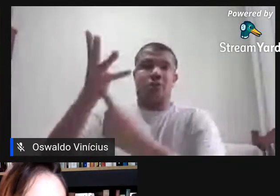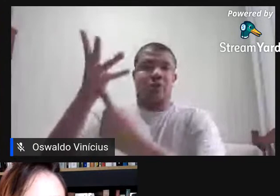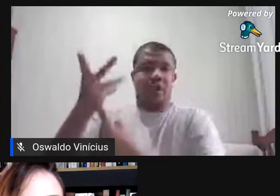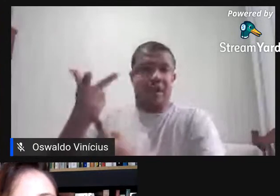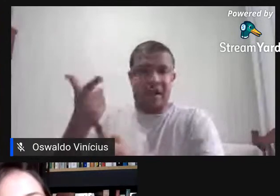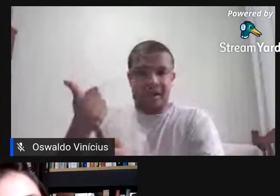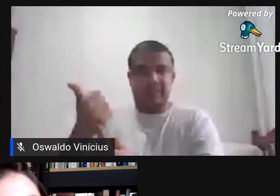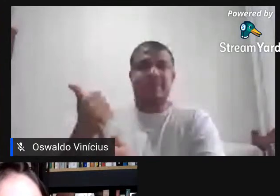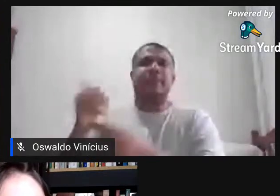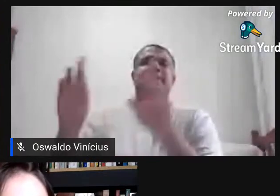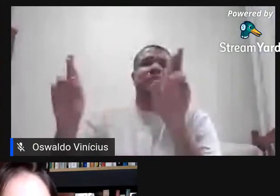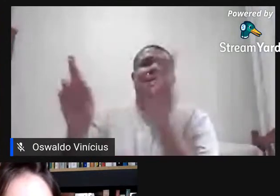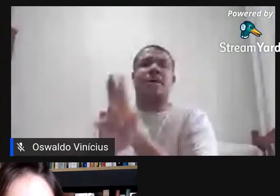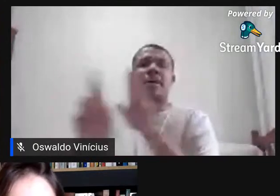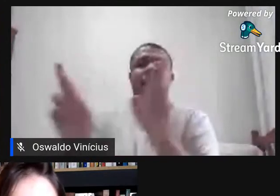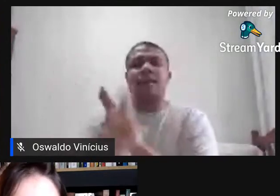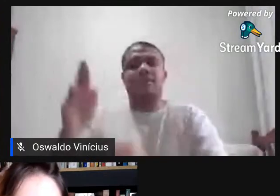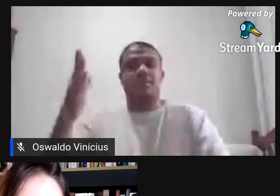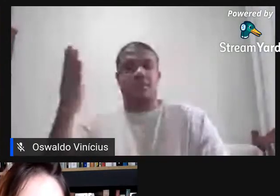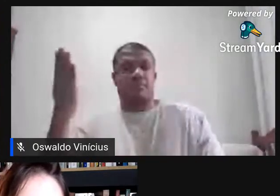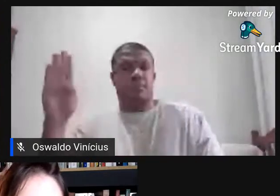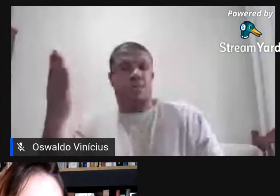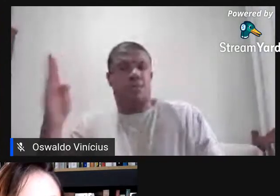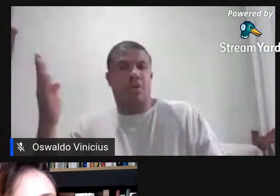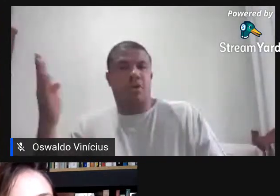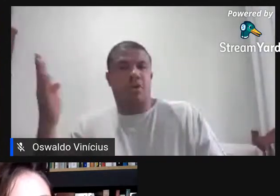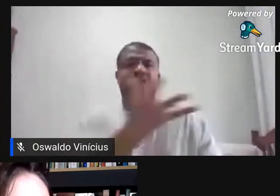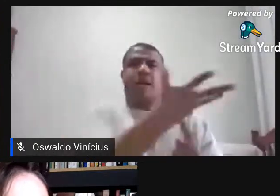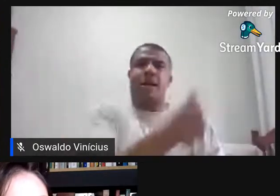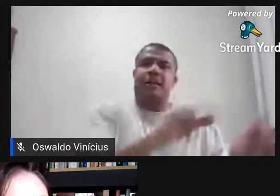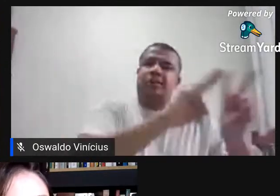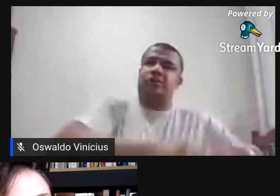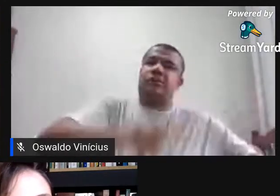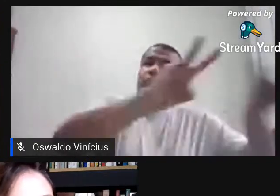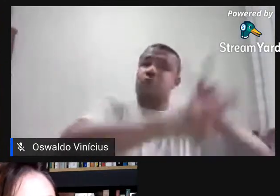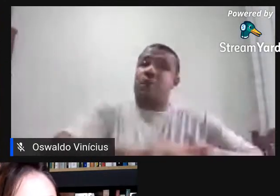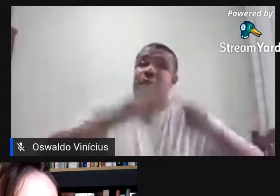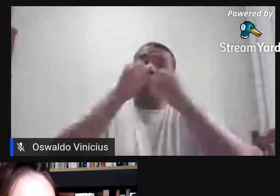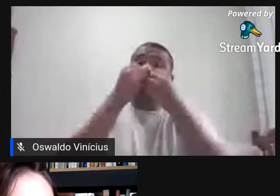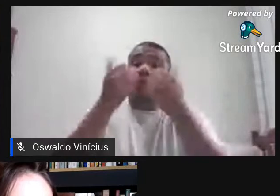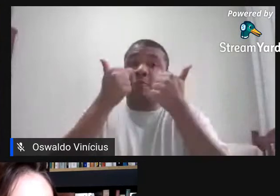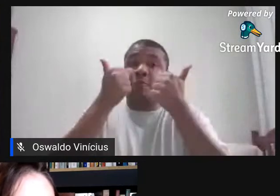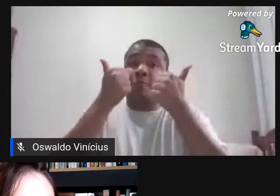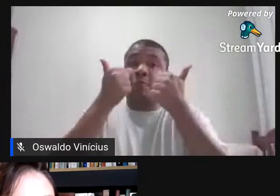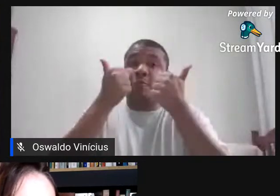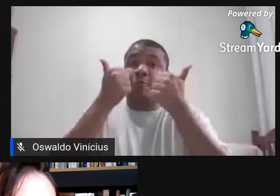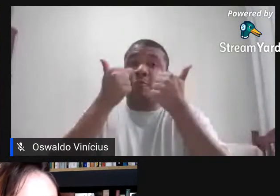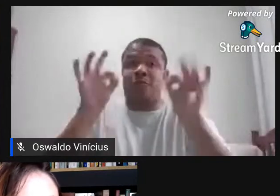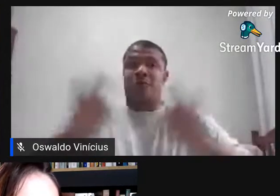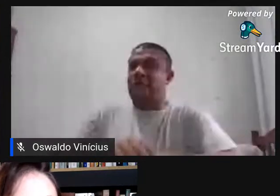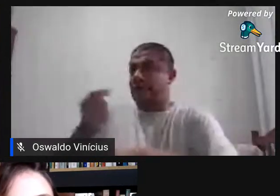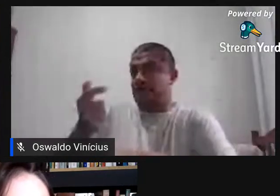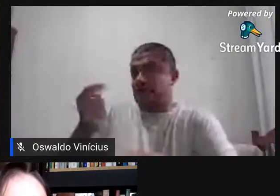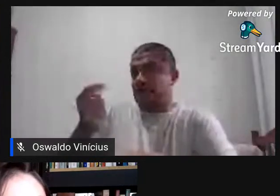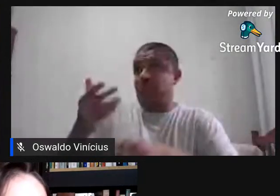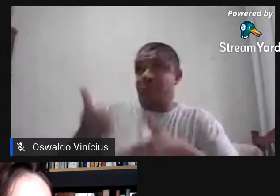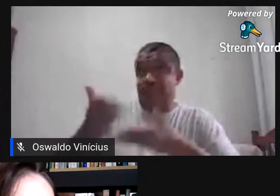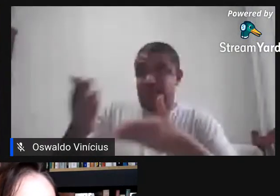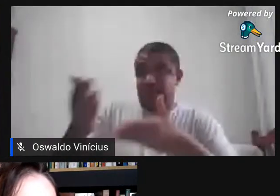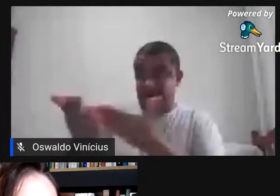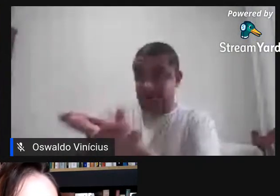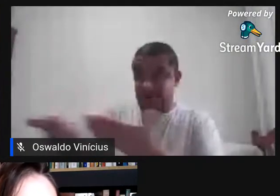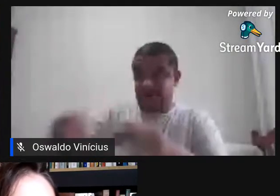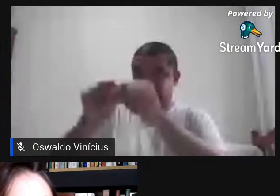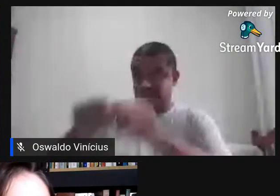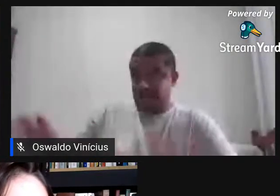essas relações entre a biologia e as artes visuais, e foi um prazer e logo vai estar aí esse livro publicado como os frutos